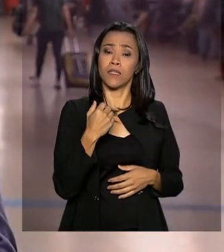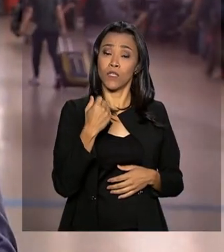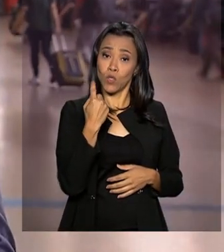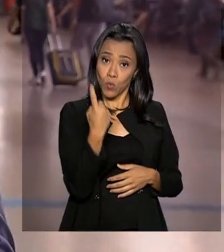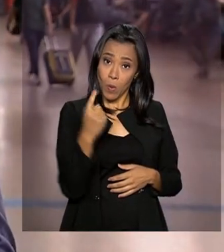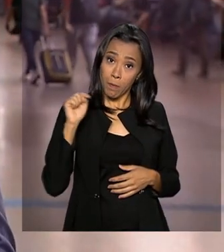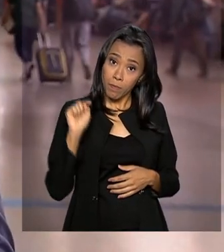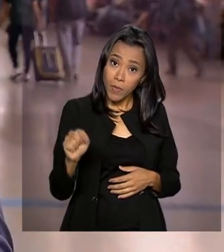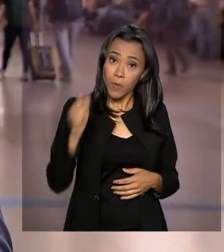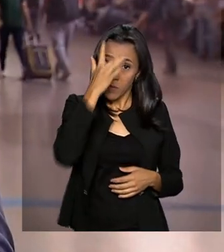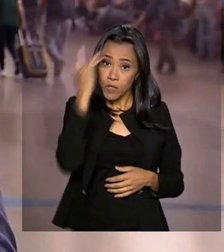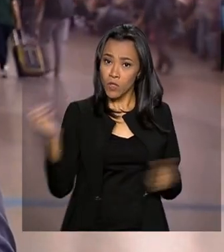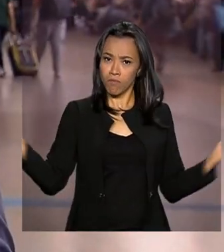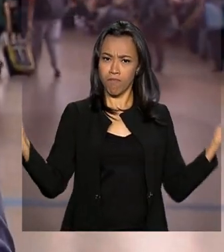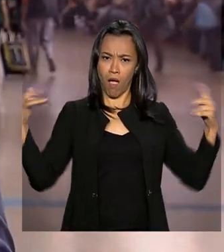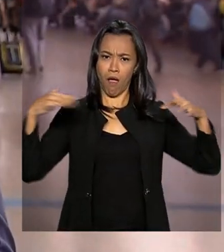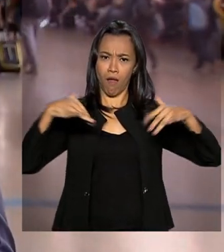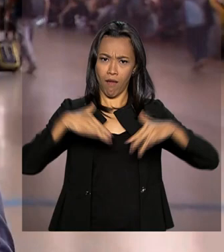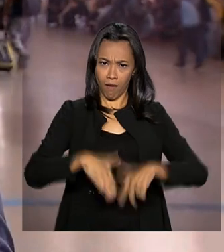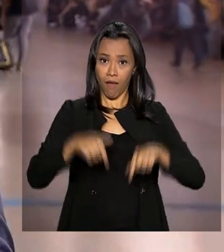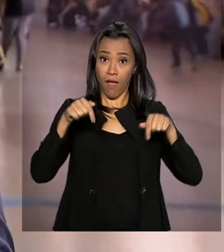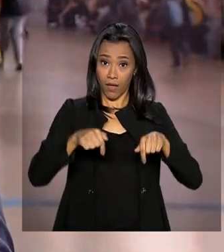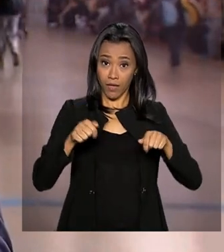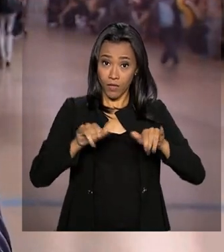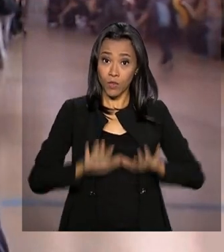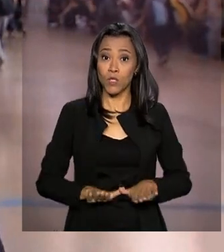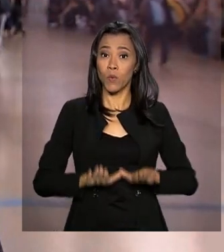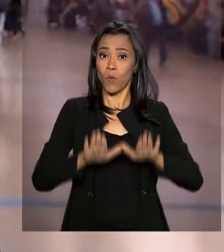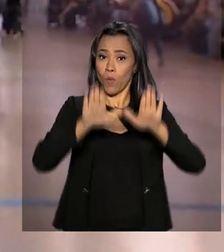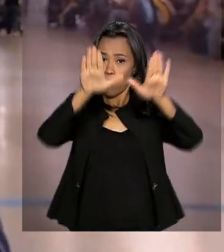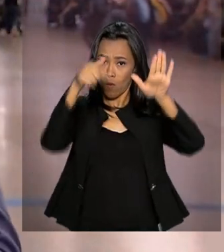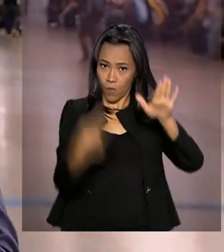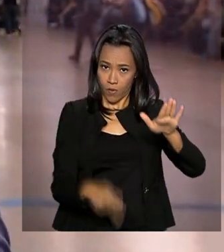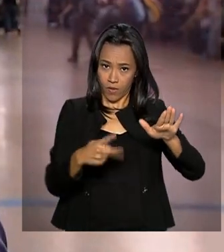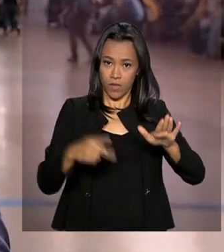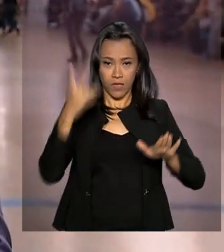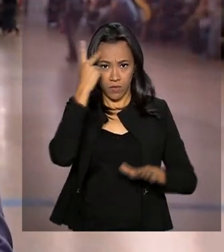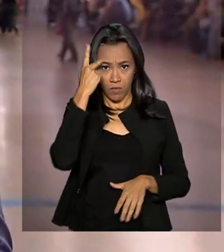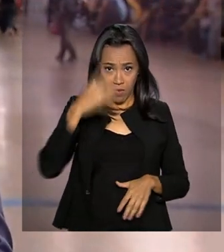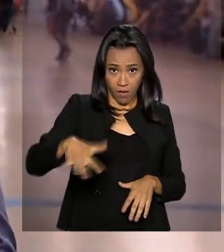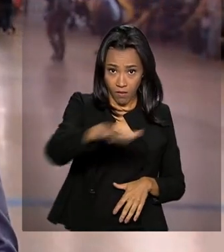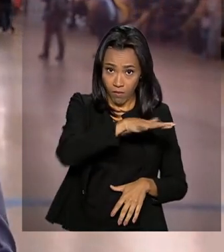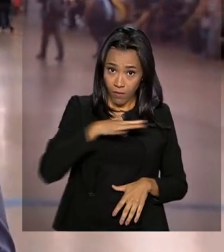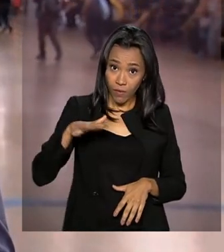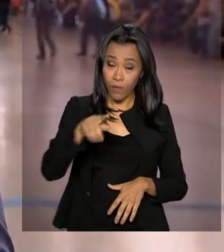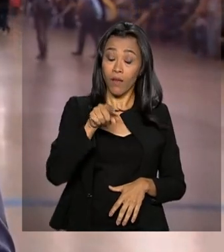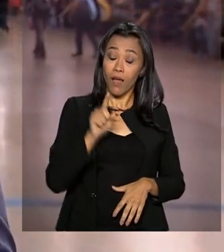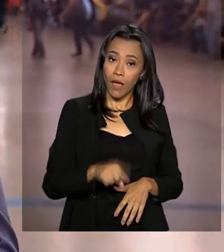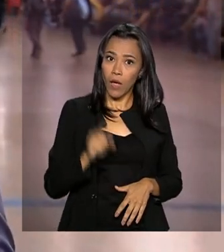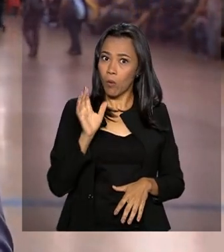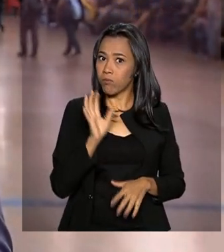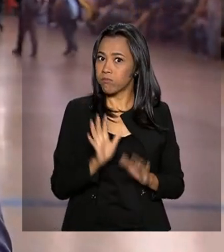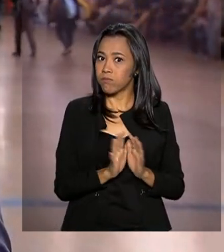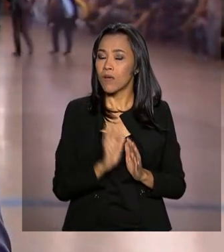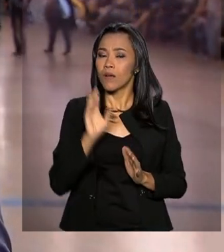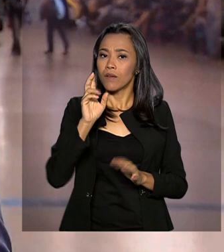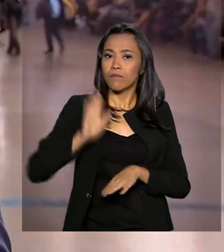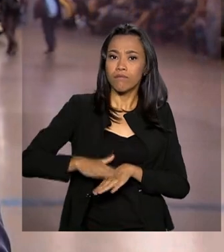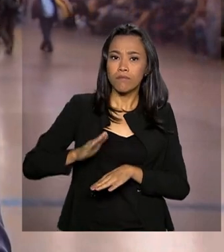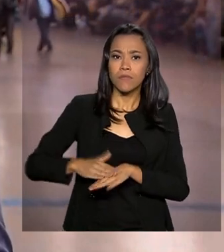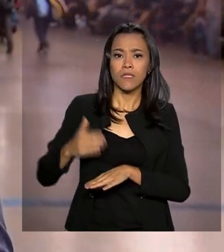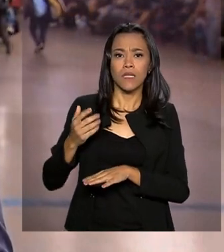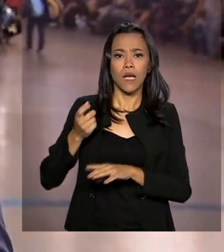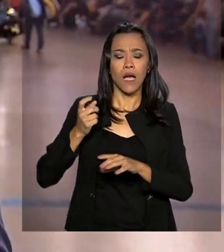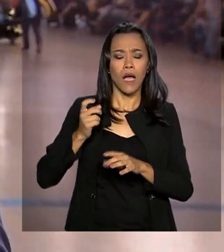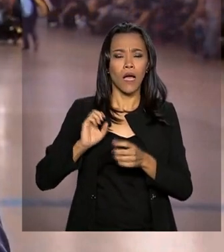pelo Aeroporto Internacional de Guarulhos. É o dia de maior movimentação do feriado prolongado, de acordo com a empresa que